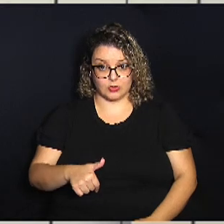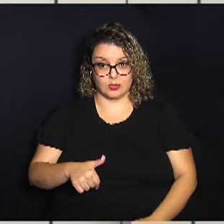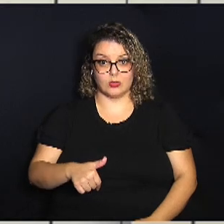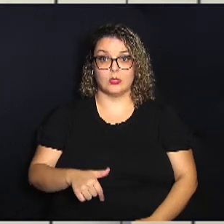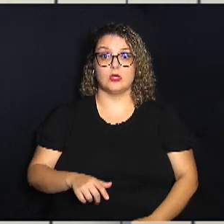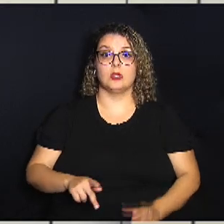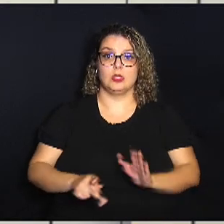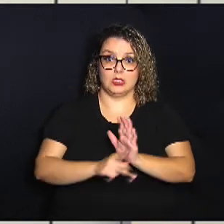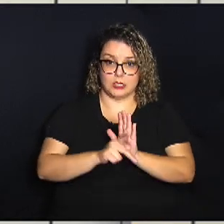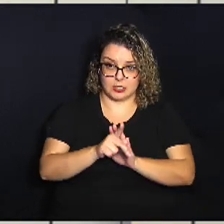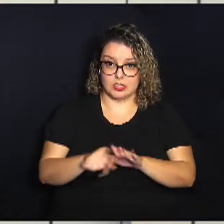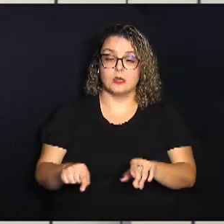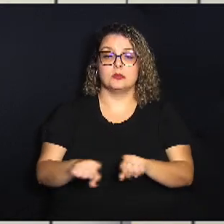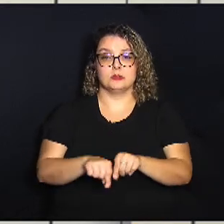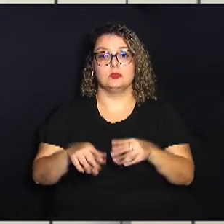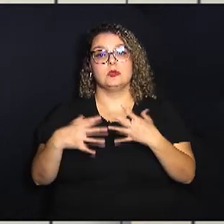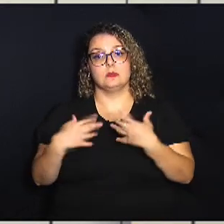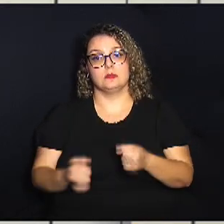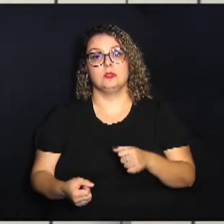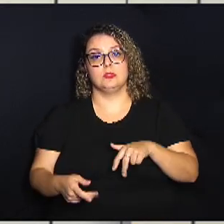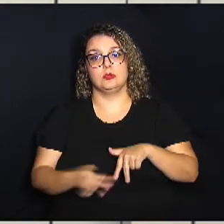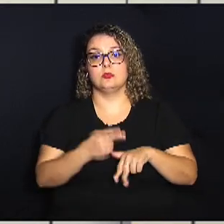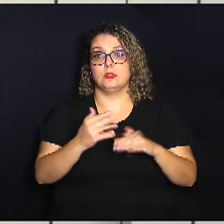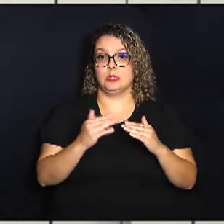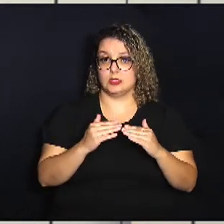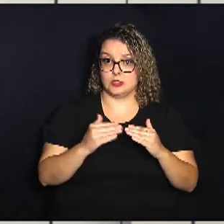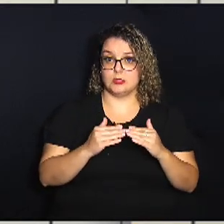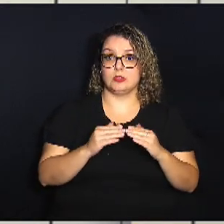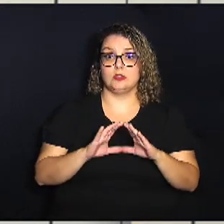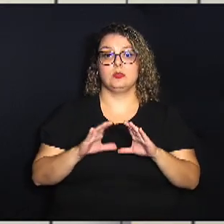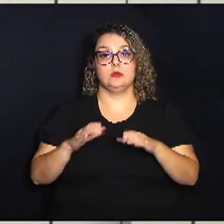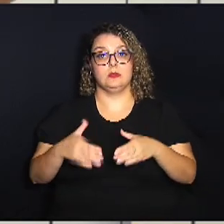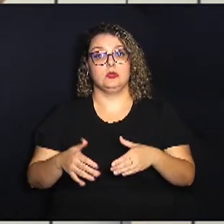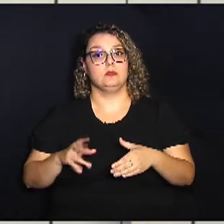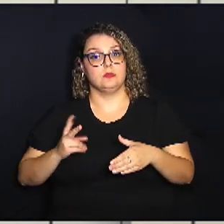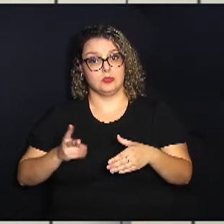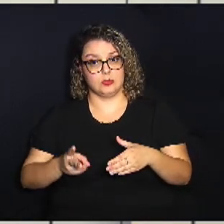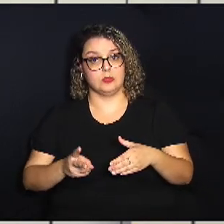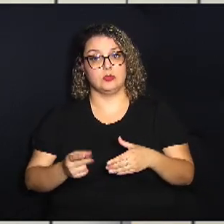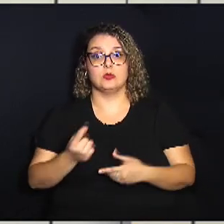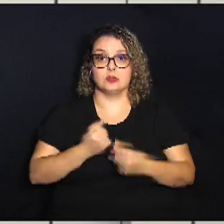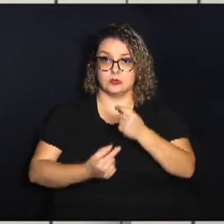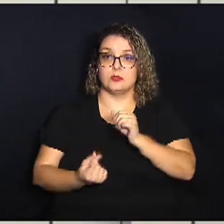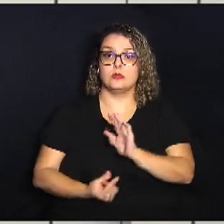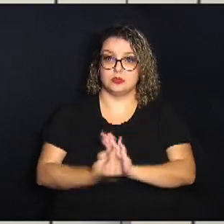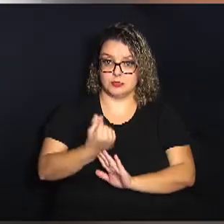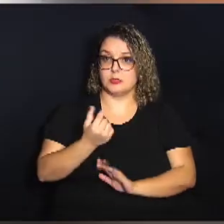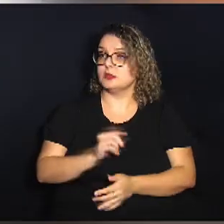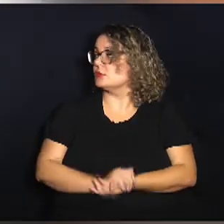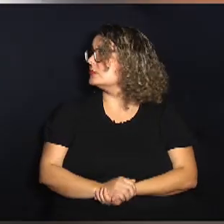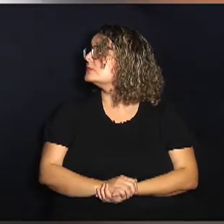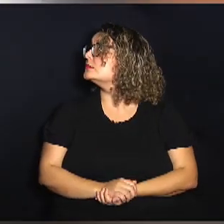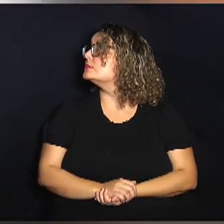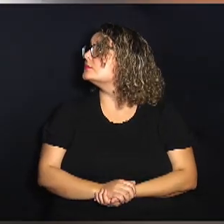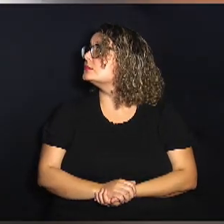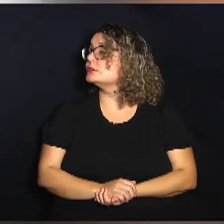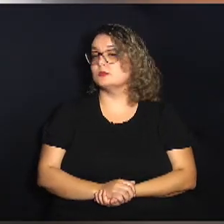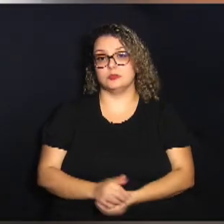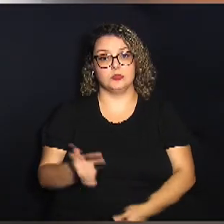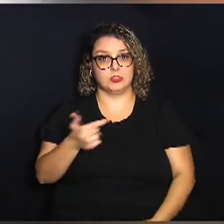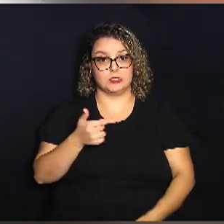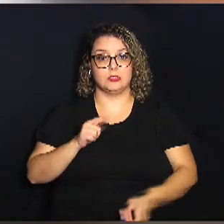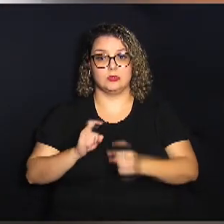projeto também recebeu o parecer favorável da comissão permanente de finanças e orçamento foi a segunda